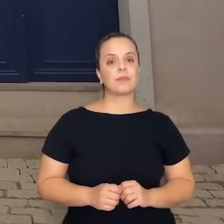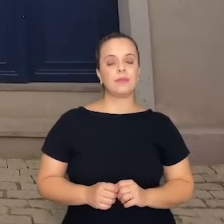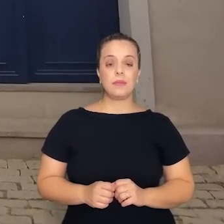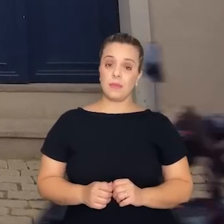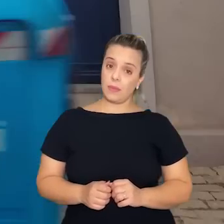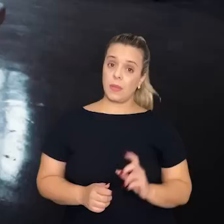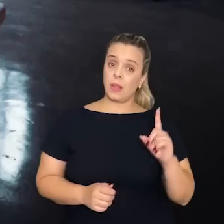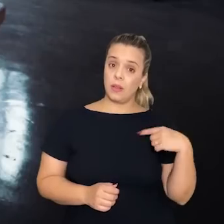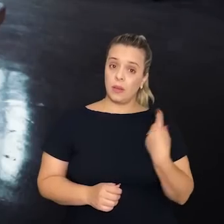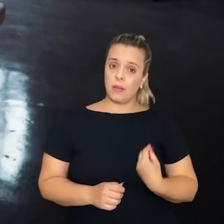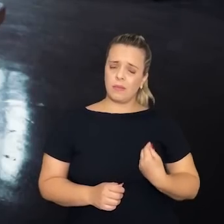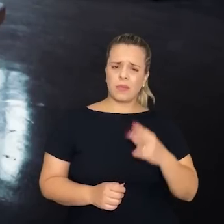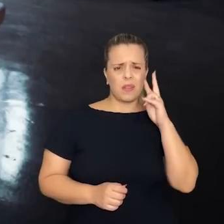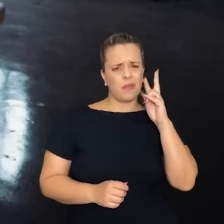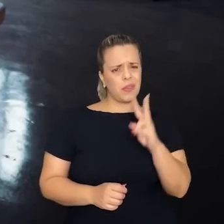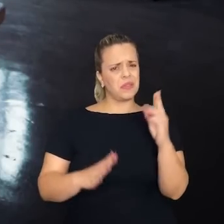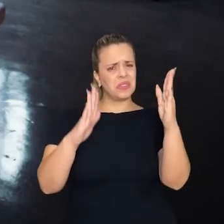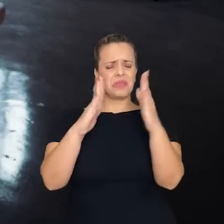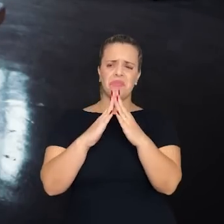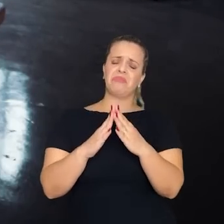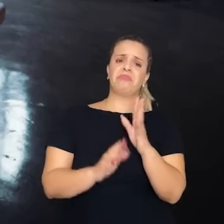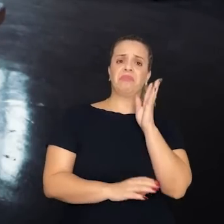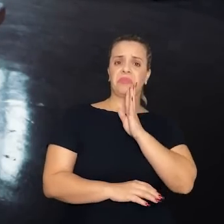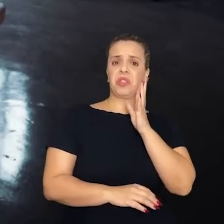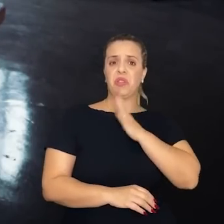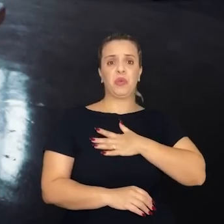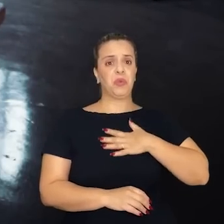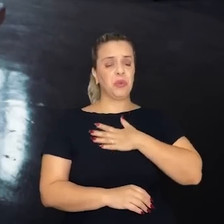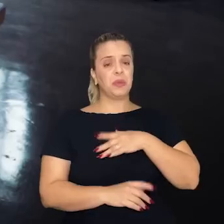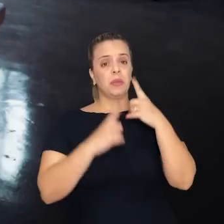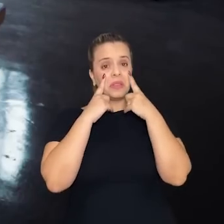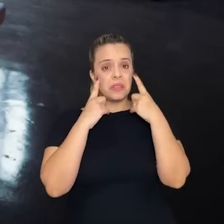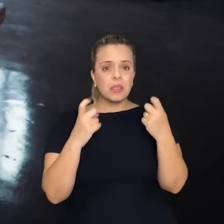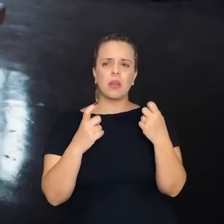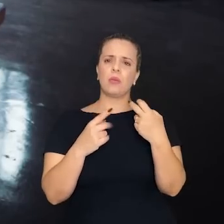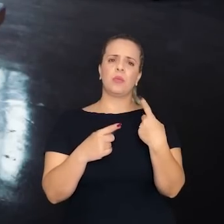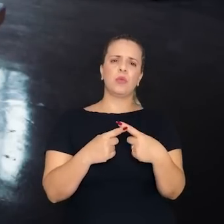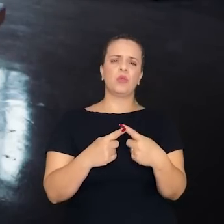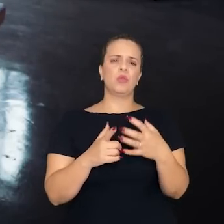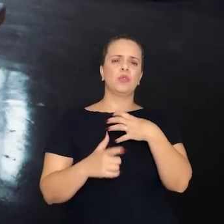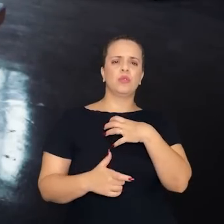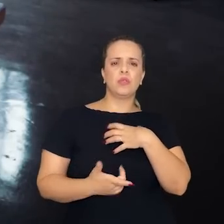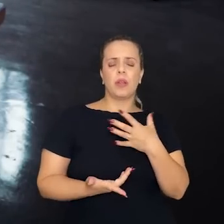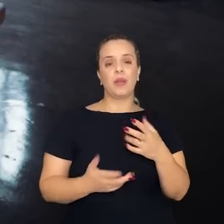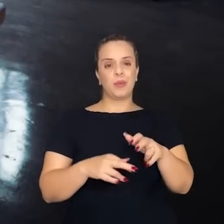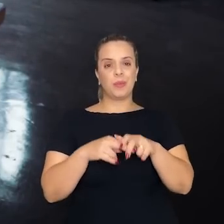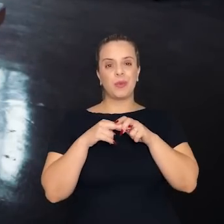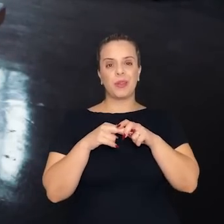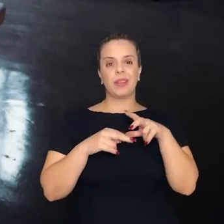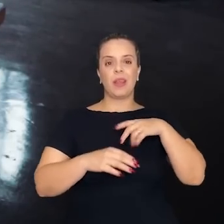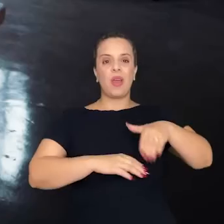A gente passou por aqui e viu essa casa, eu acho que casa é muito interessante pelo posicionamento que ela tem diante da descida da